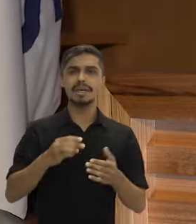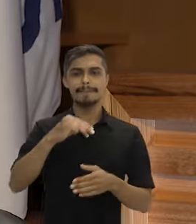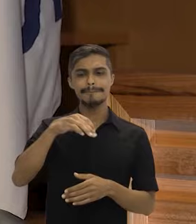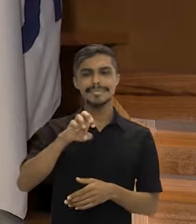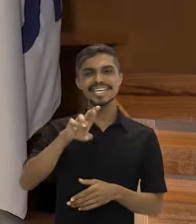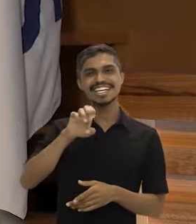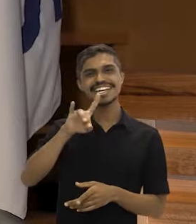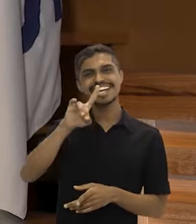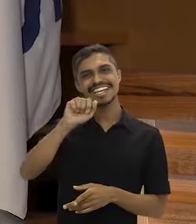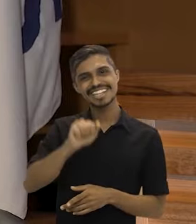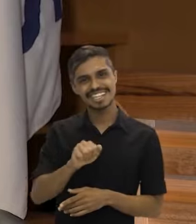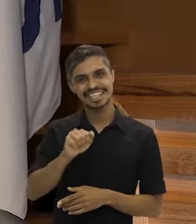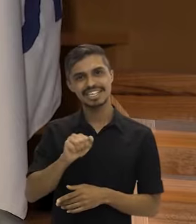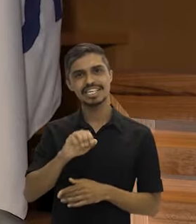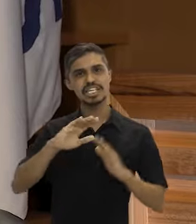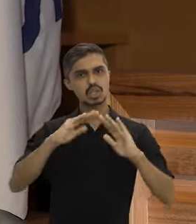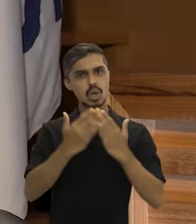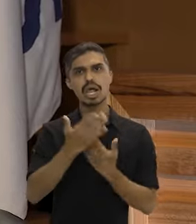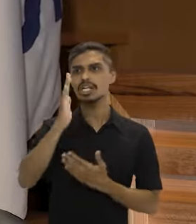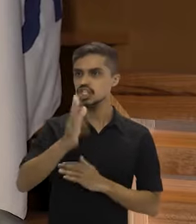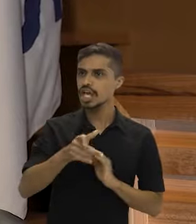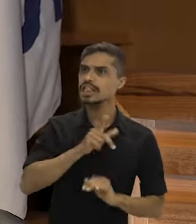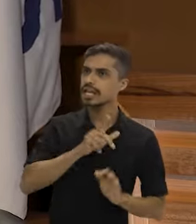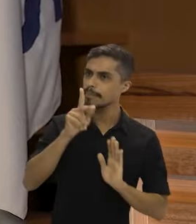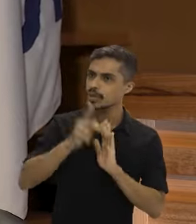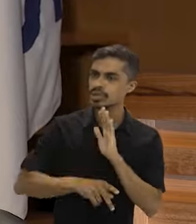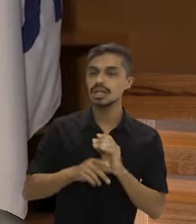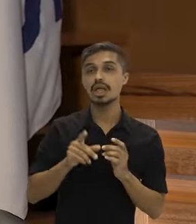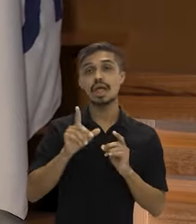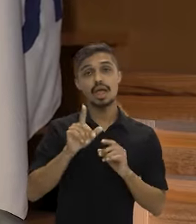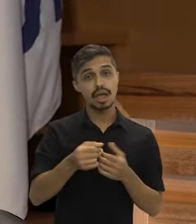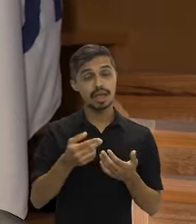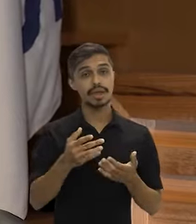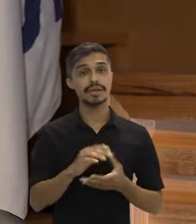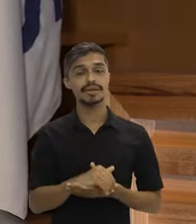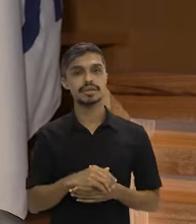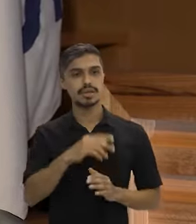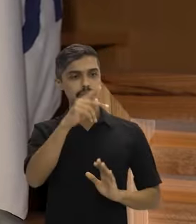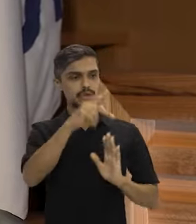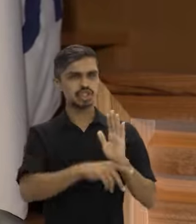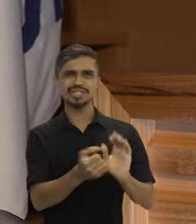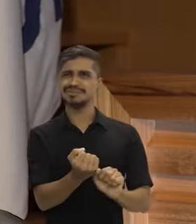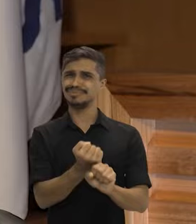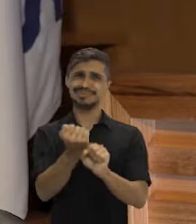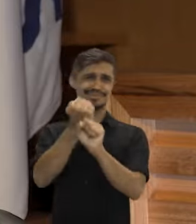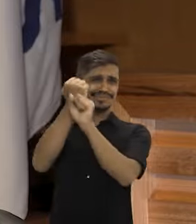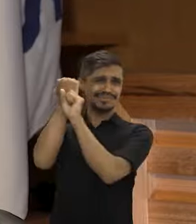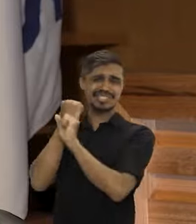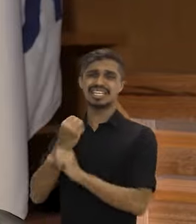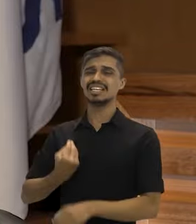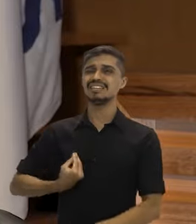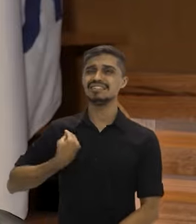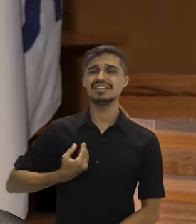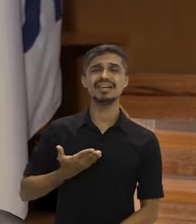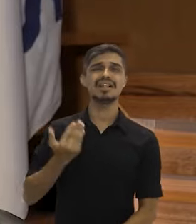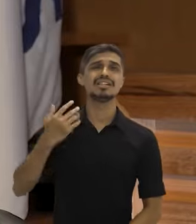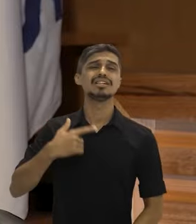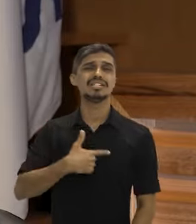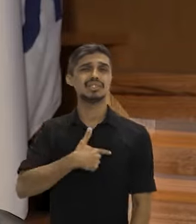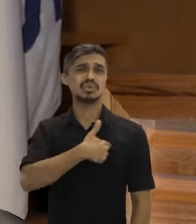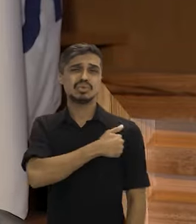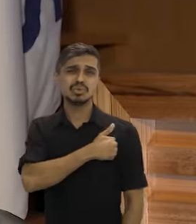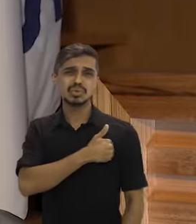Programa Nacional de Alimentação Escolar que a gente... São recursos que o programa longevo existe desde a